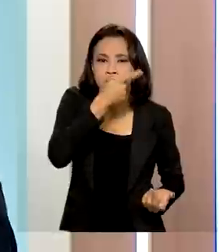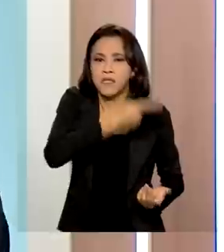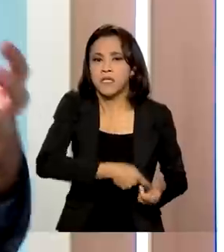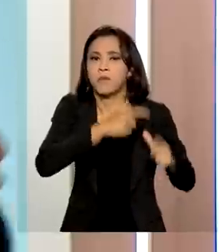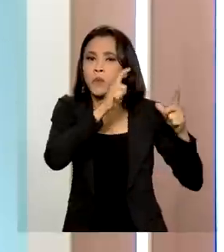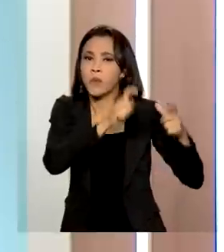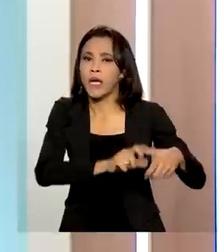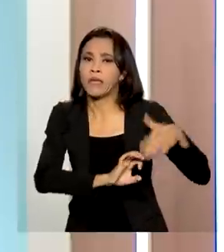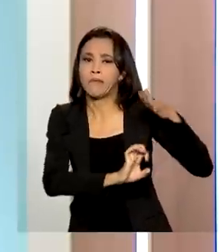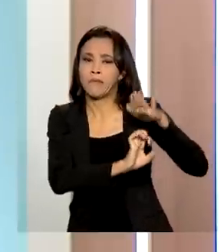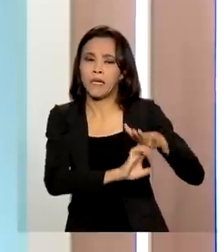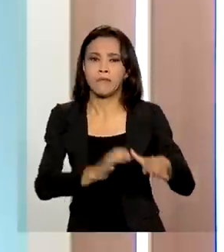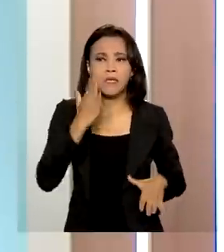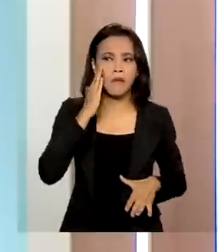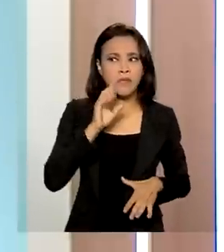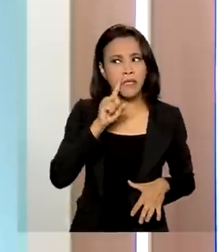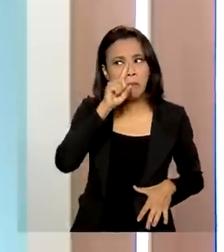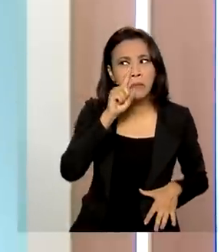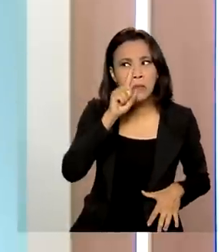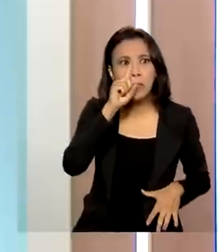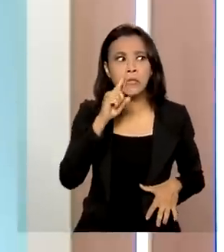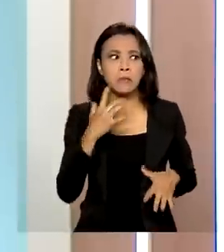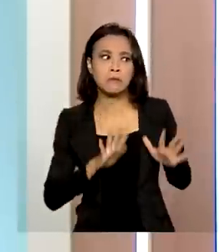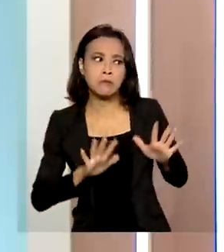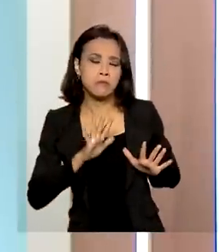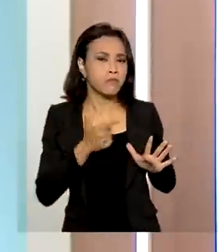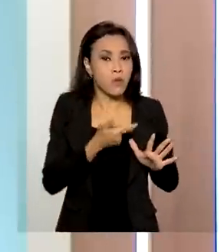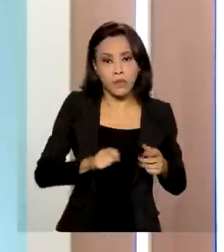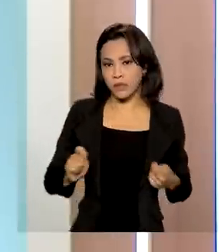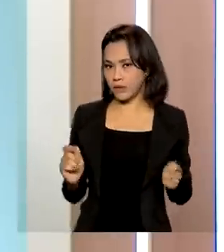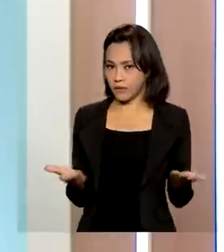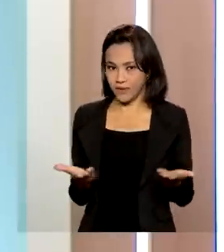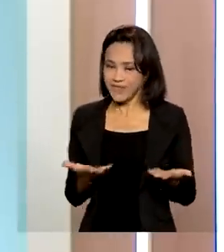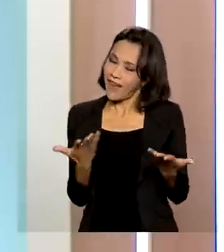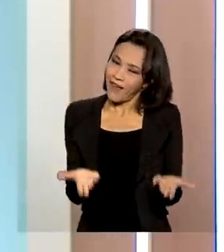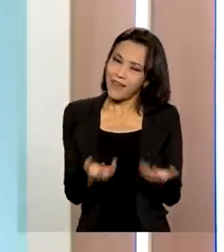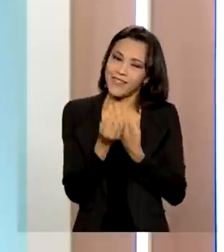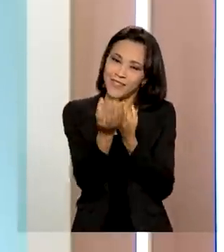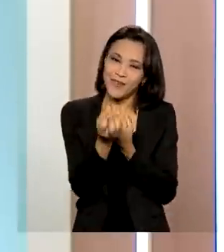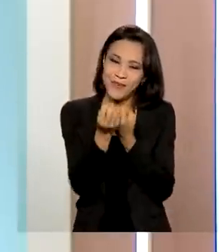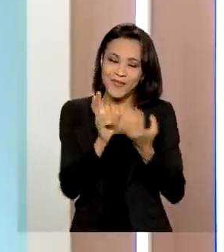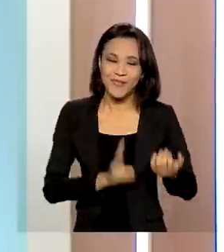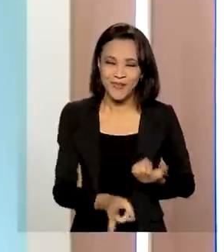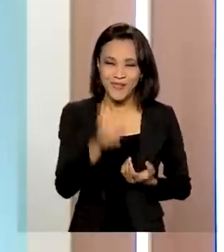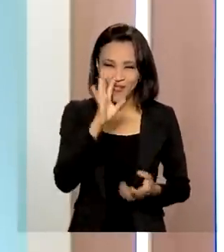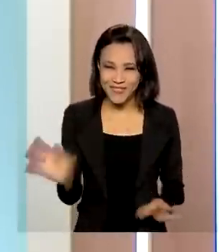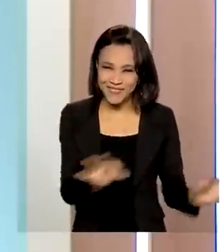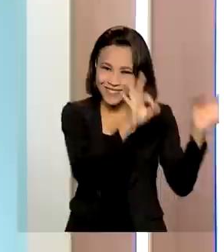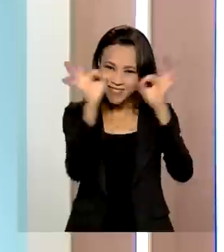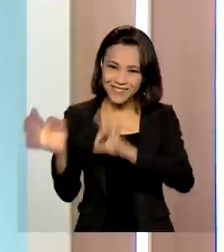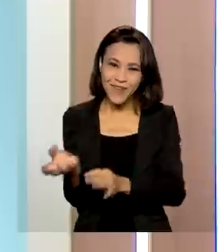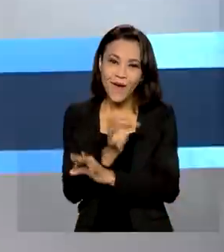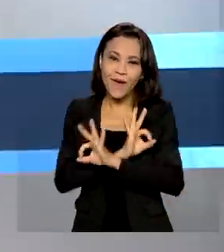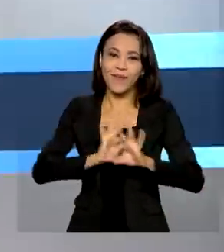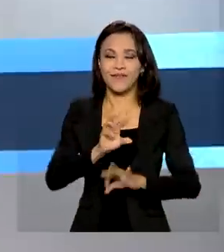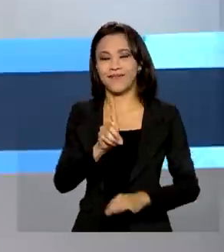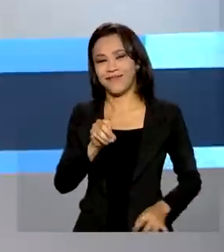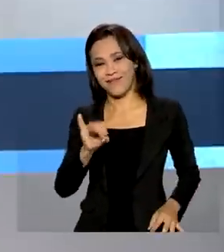se observar o risco do empreendimento. Essa era a informação que nós tínhamos para você hoje. Continue conosco e tenha um ótimo dia.